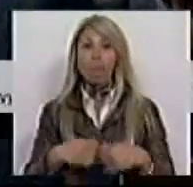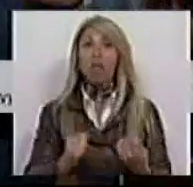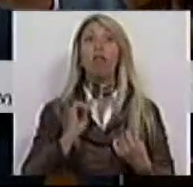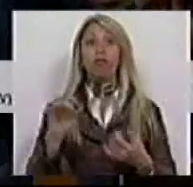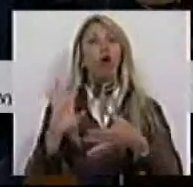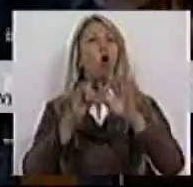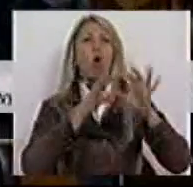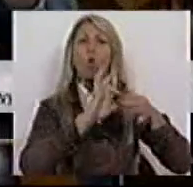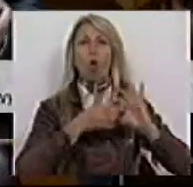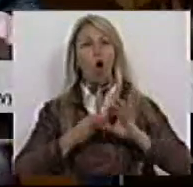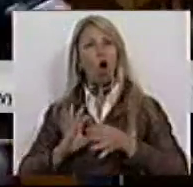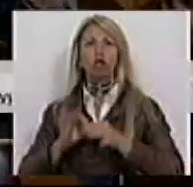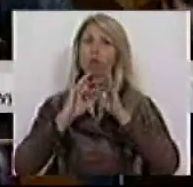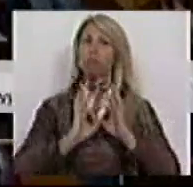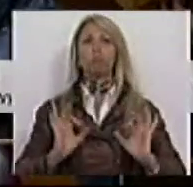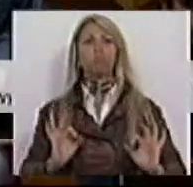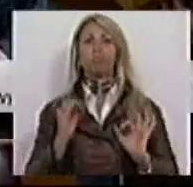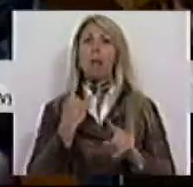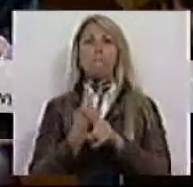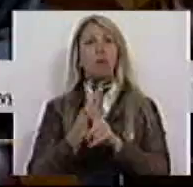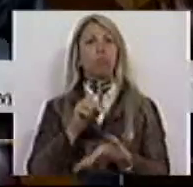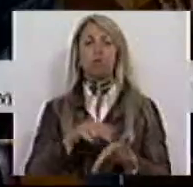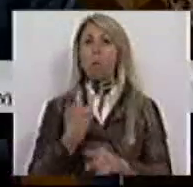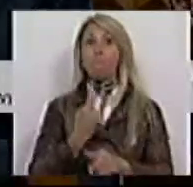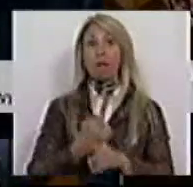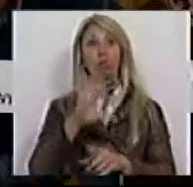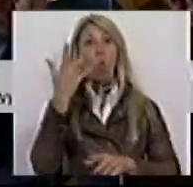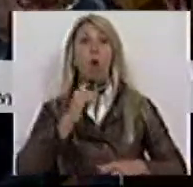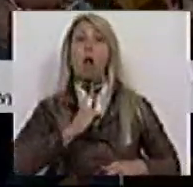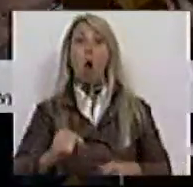coerente na oposição e no Governo, porque isso assim não se verifica.